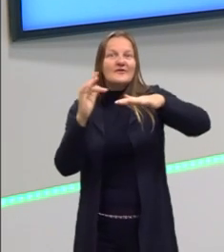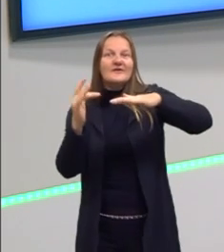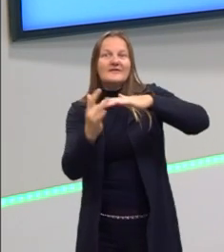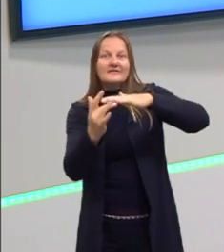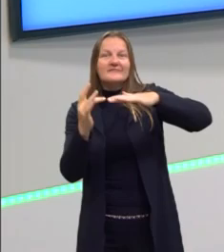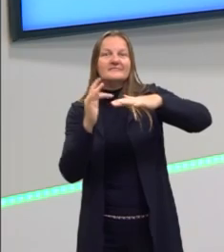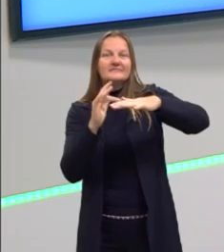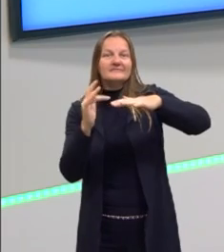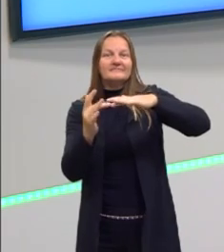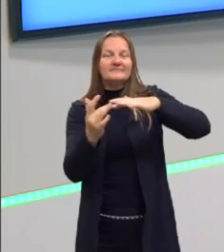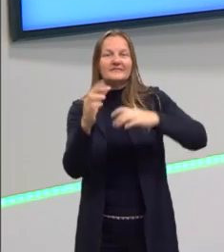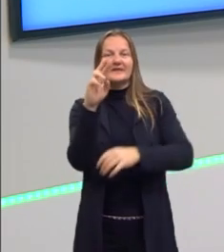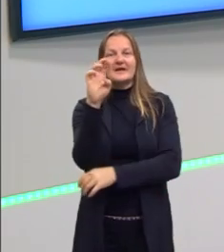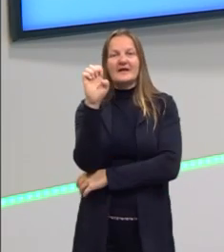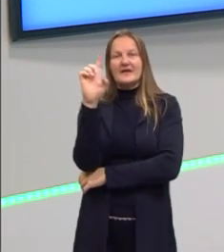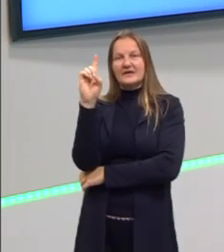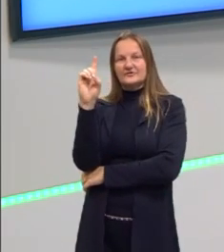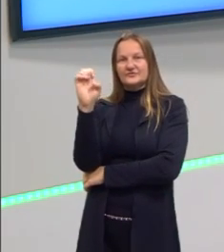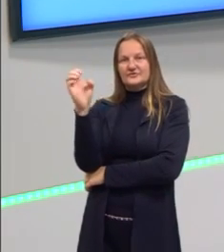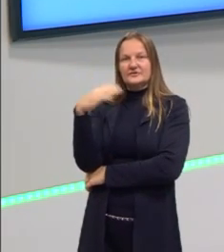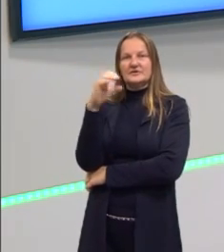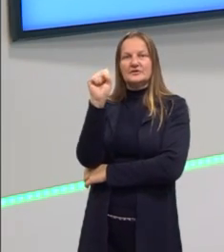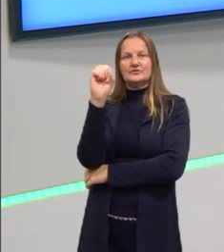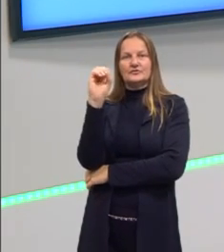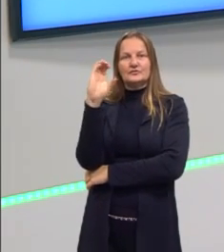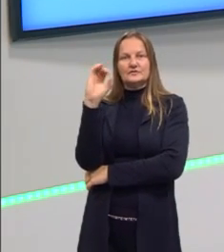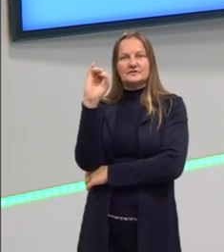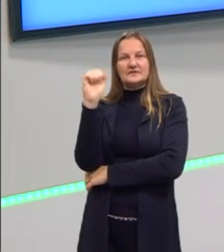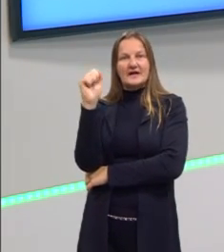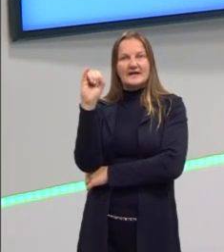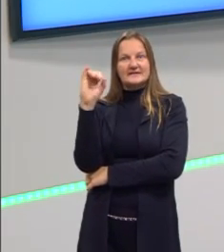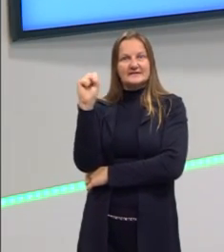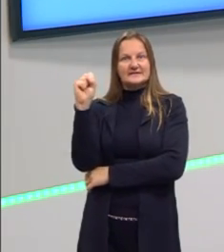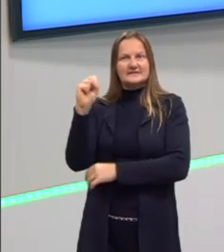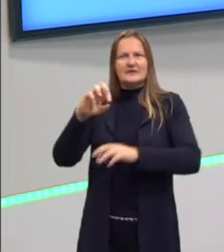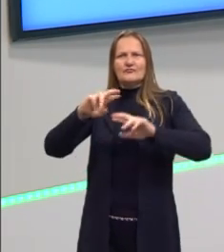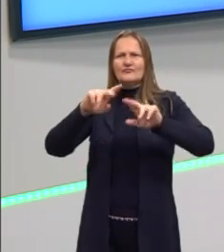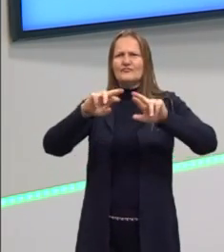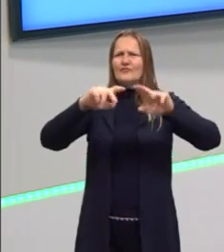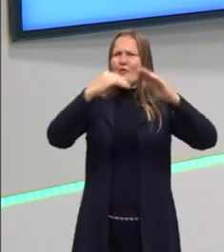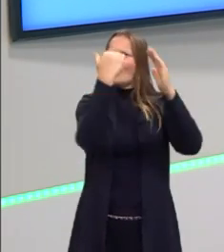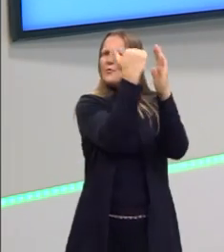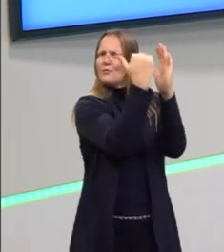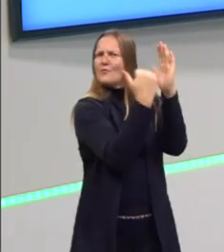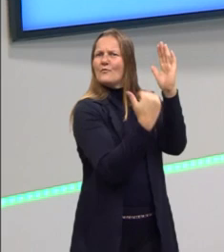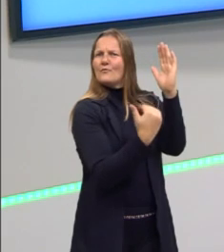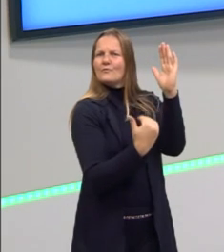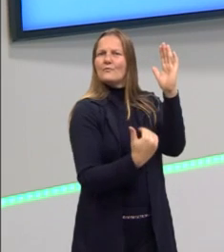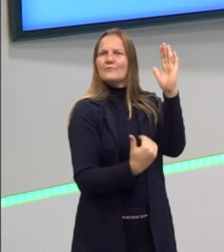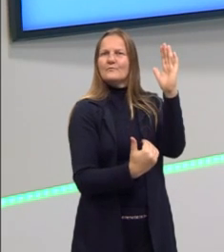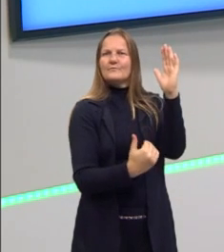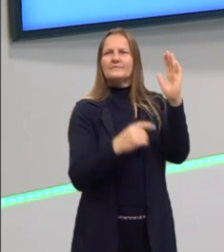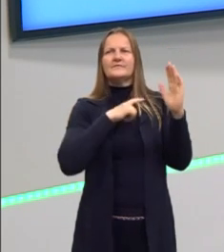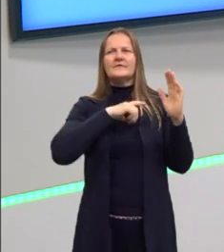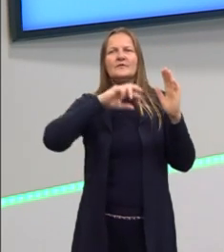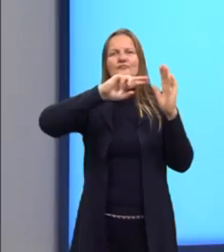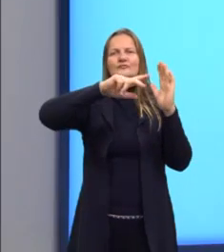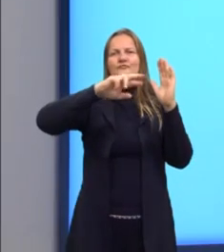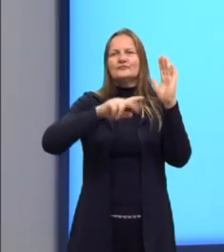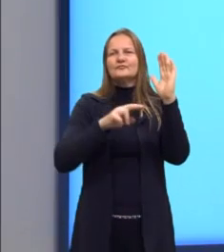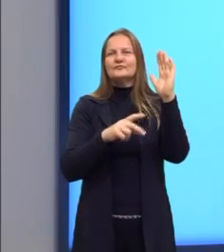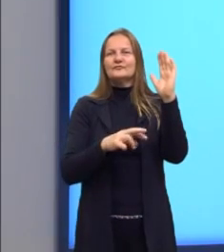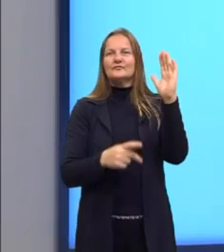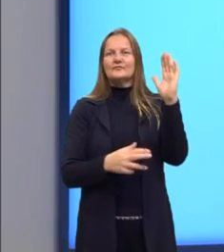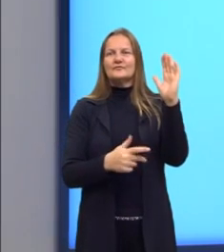rede social. E olhem aqui. Aqui a gente tem uma lista de vários, vários,